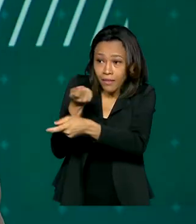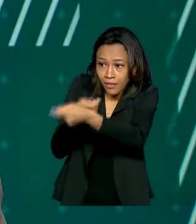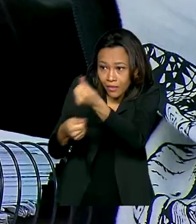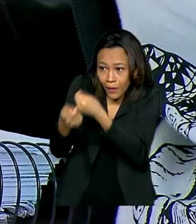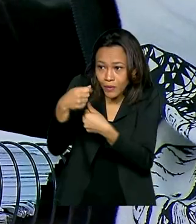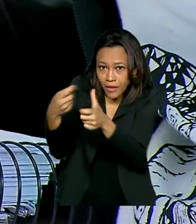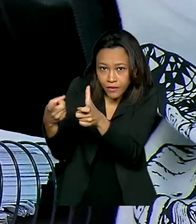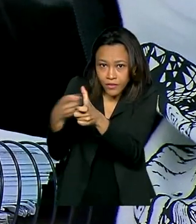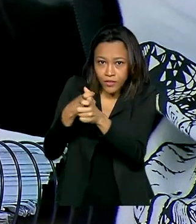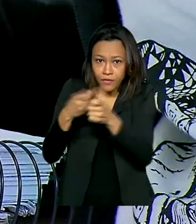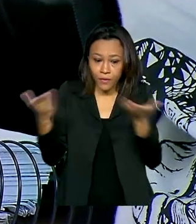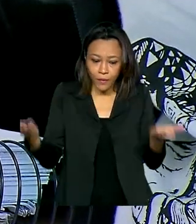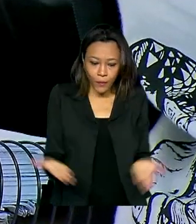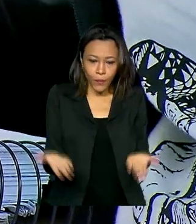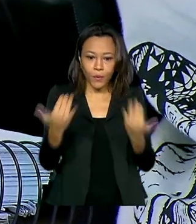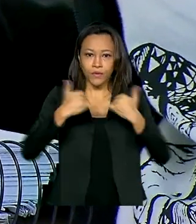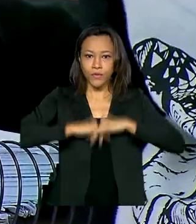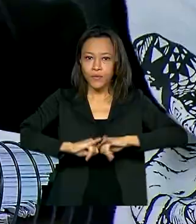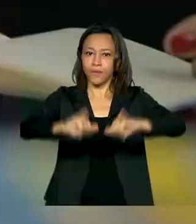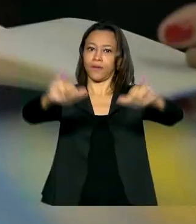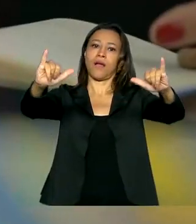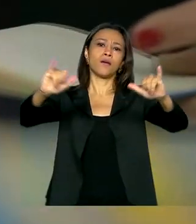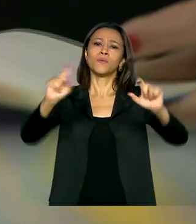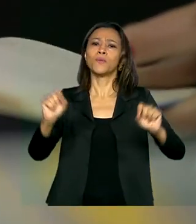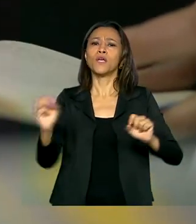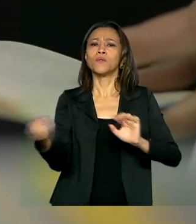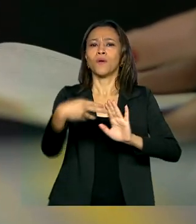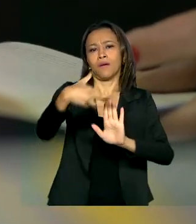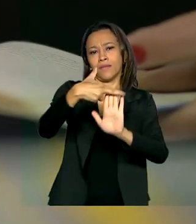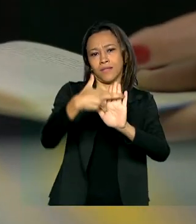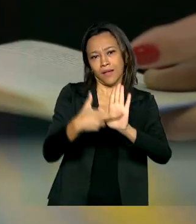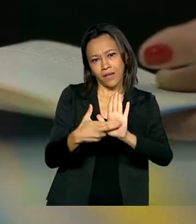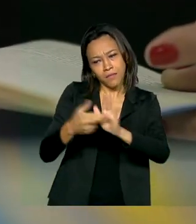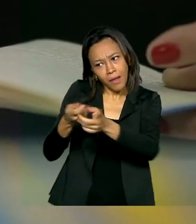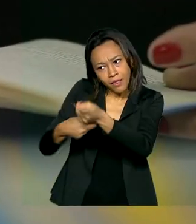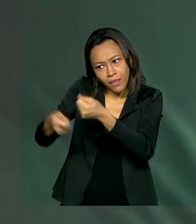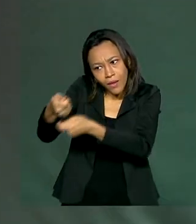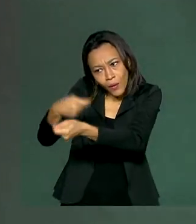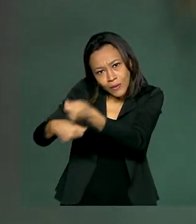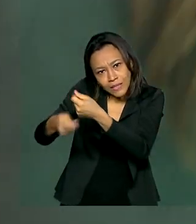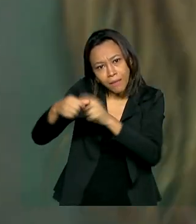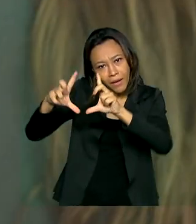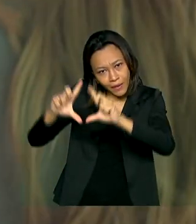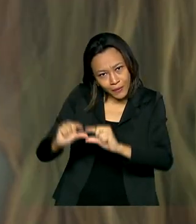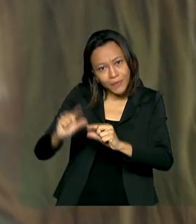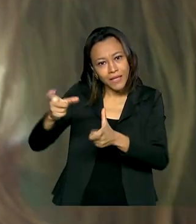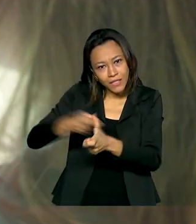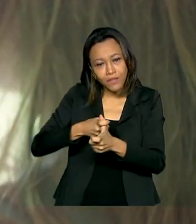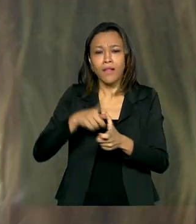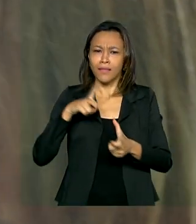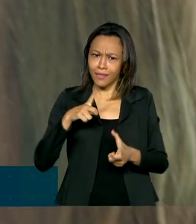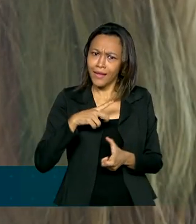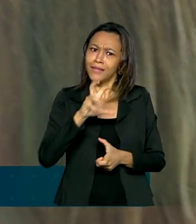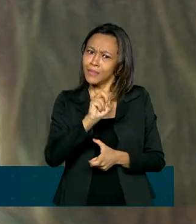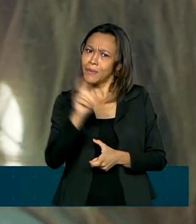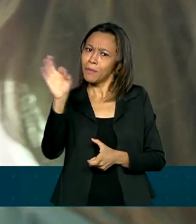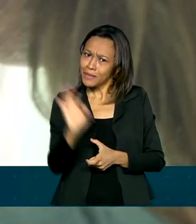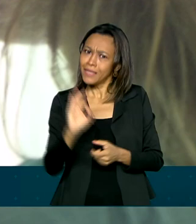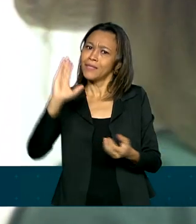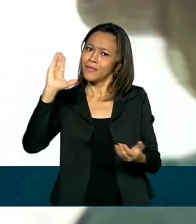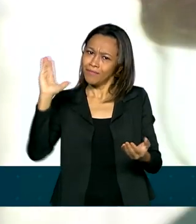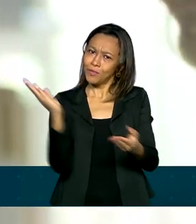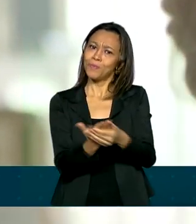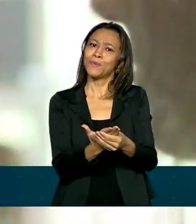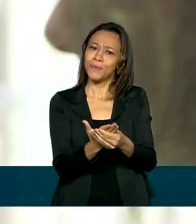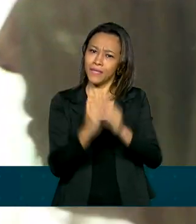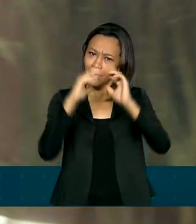Foram publicadas hoje, no Diário Oficial da União, novas normas para o acordo. Há descontos de até 100% na multa. As